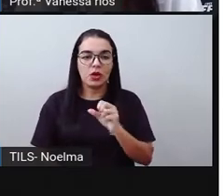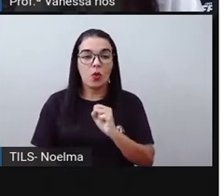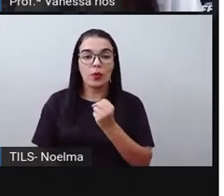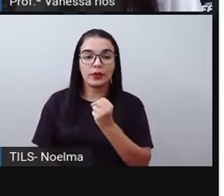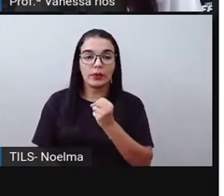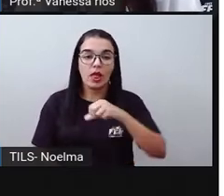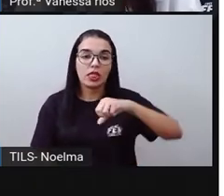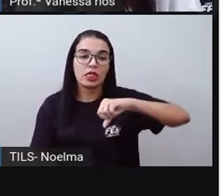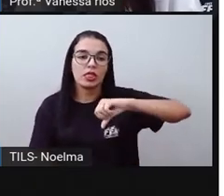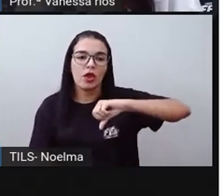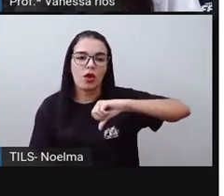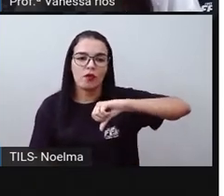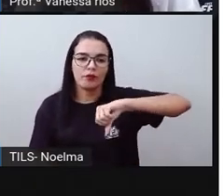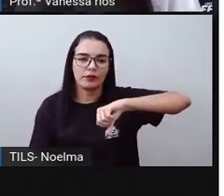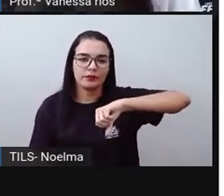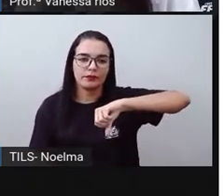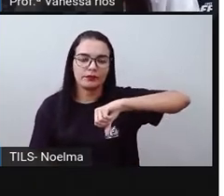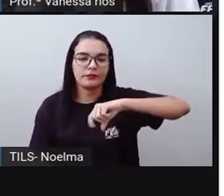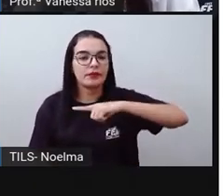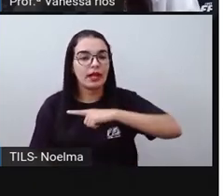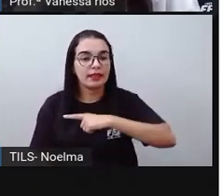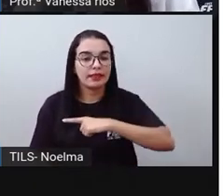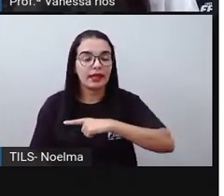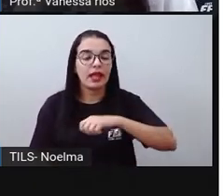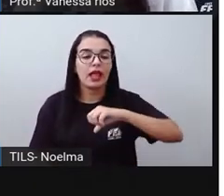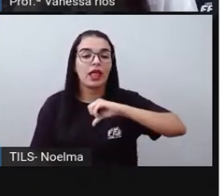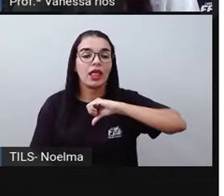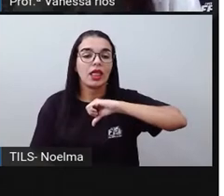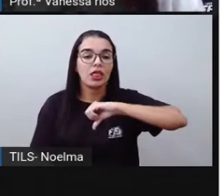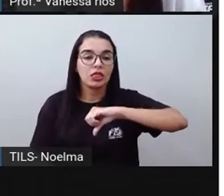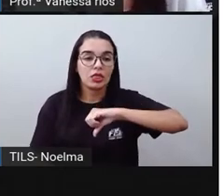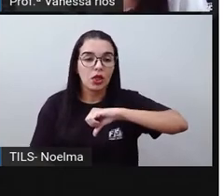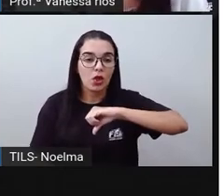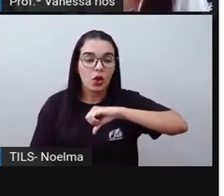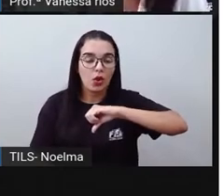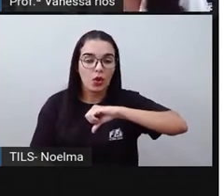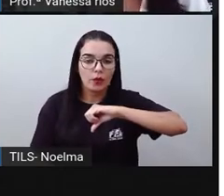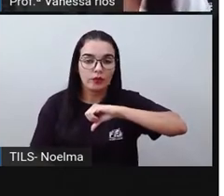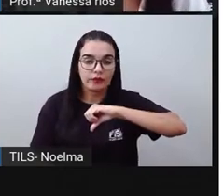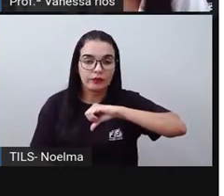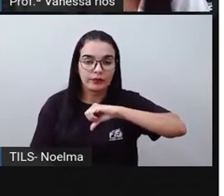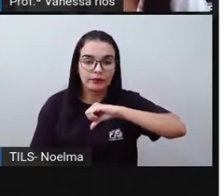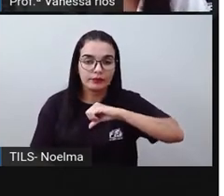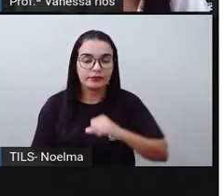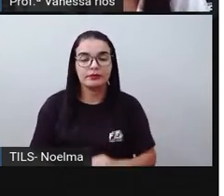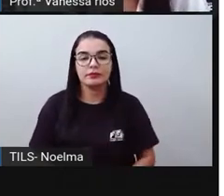sete, oito, nove. Então, gente tem no total nove bolinhas.